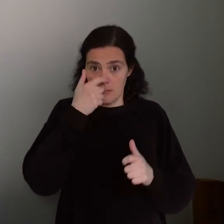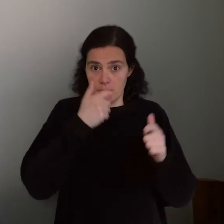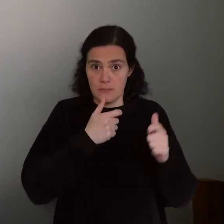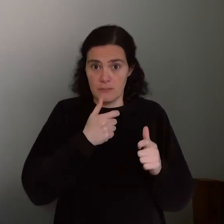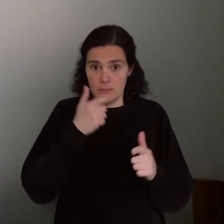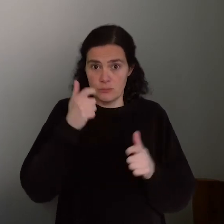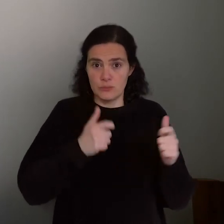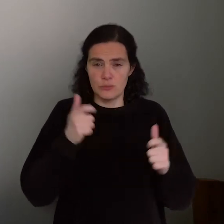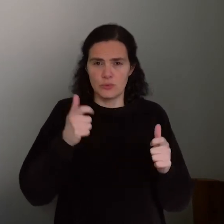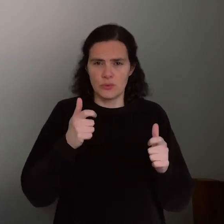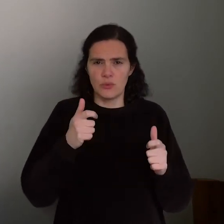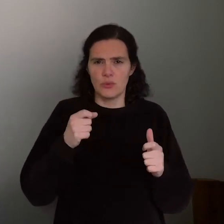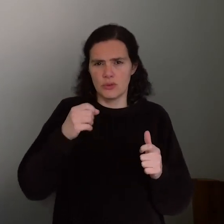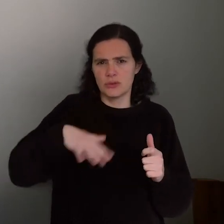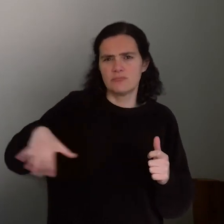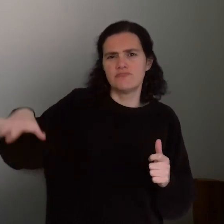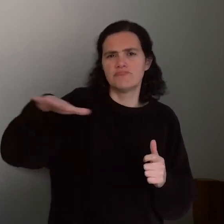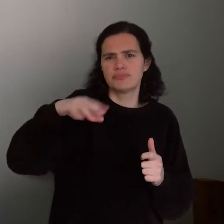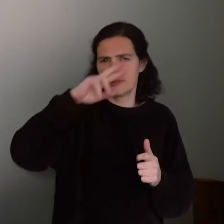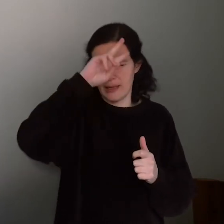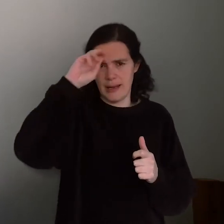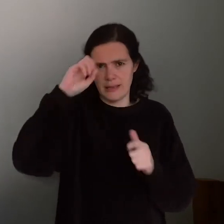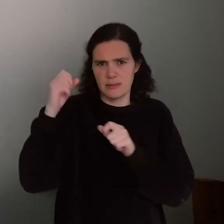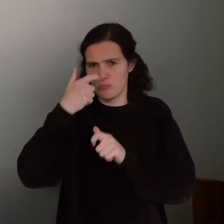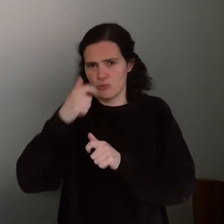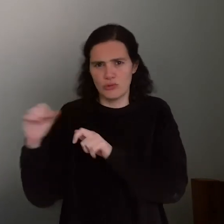os campos da Grécia o mais depressa possível.